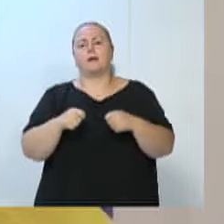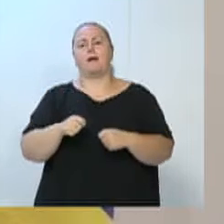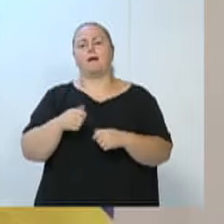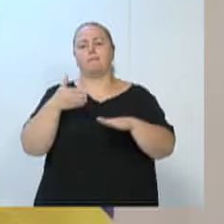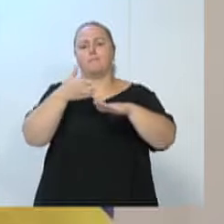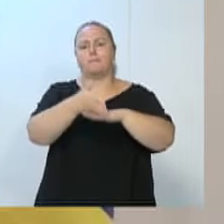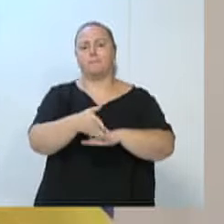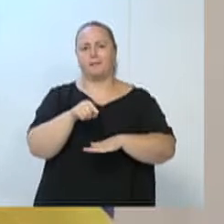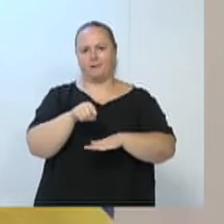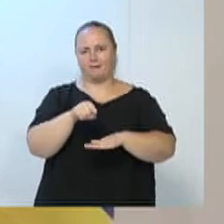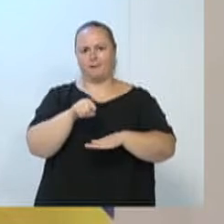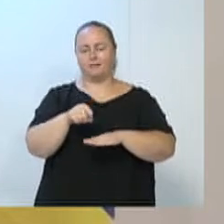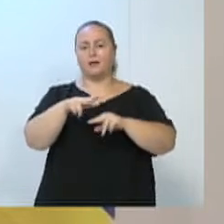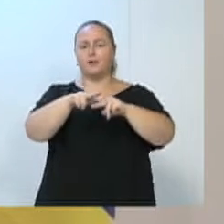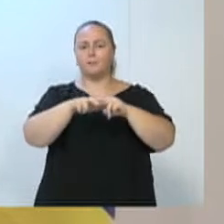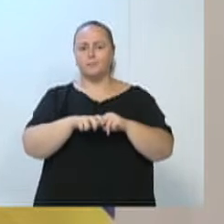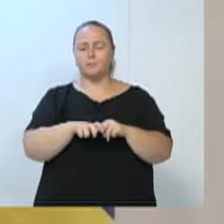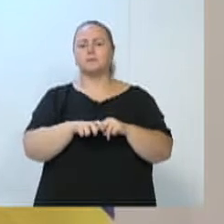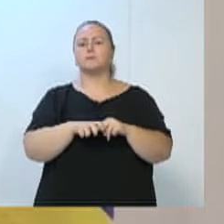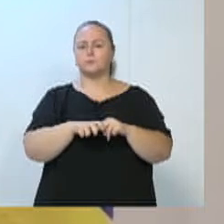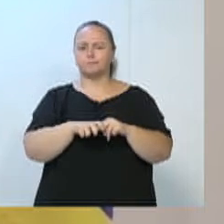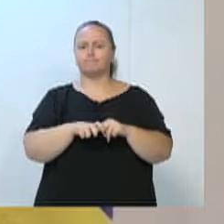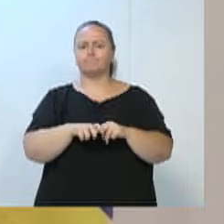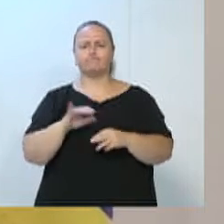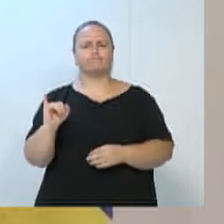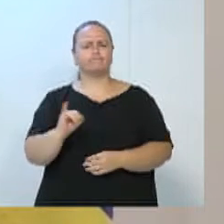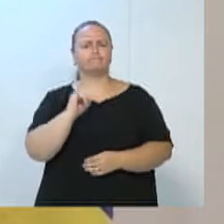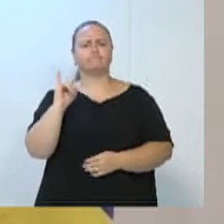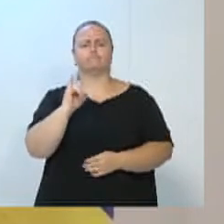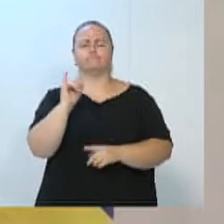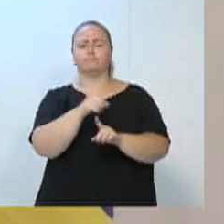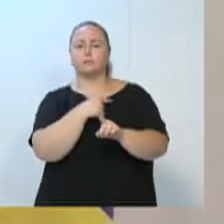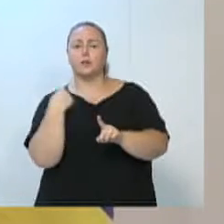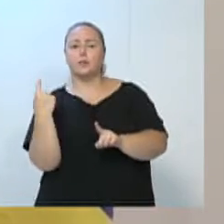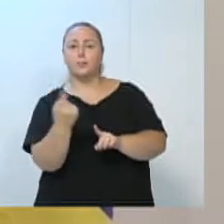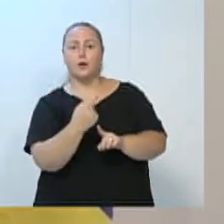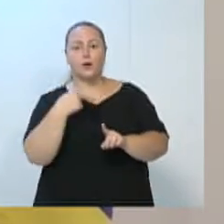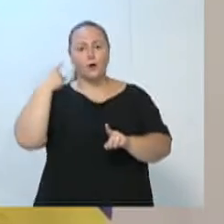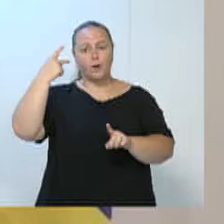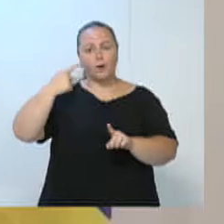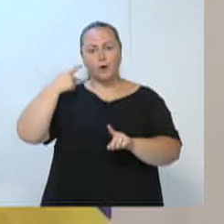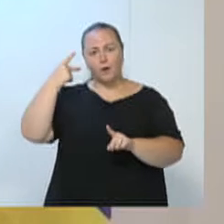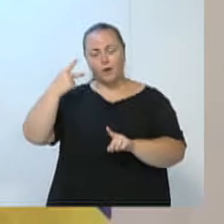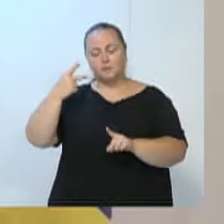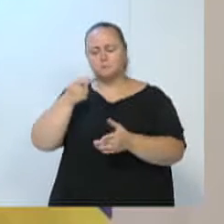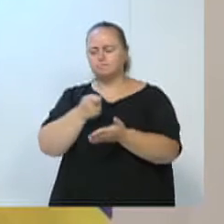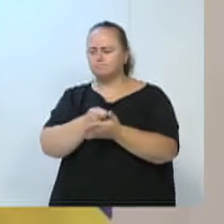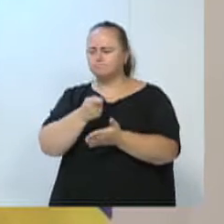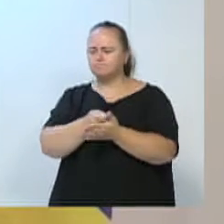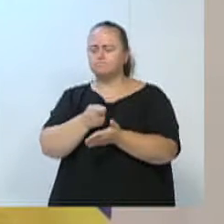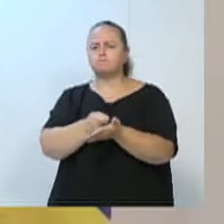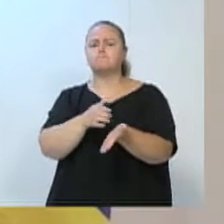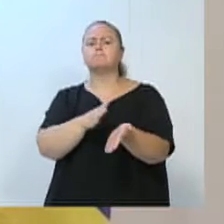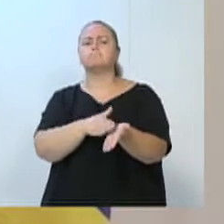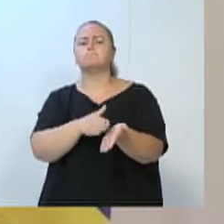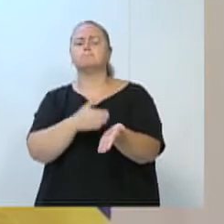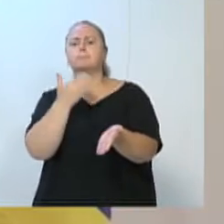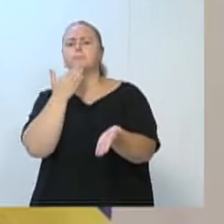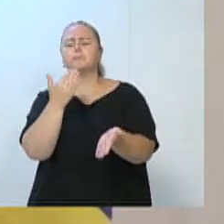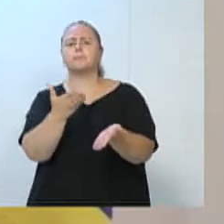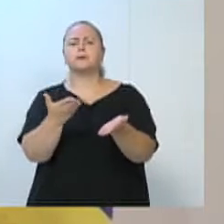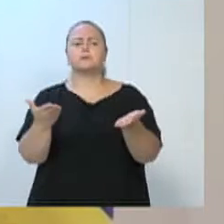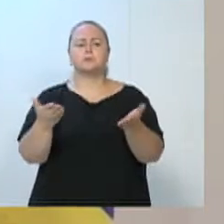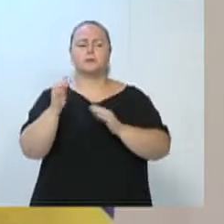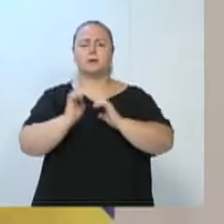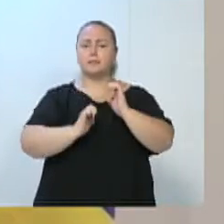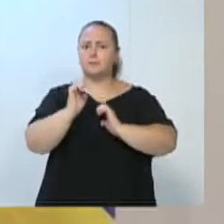que ter aqui. Nós, vereadores, temos que bater nessa técnica, que nós precisamos cobrar do secretário, das empresas também,